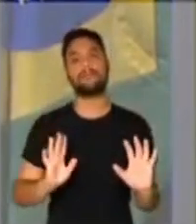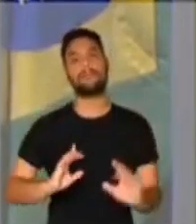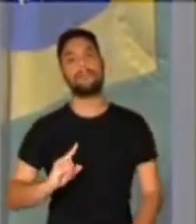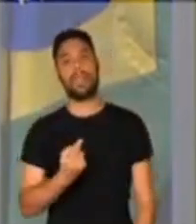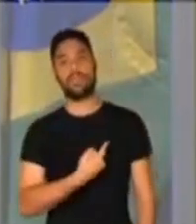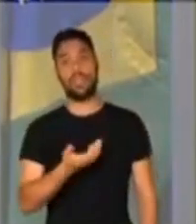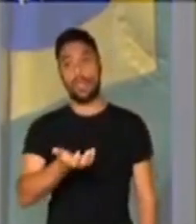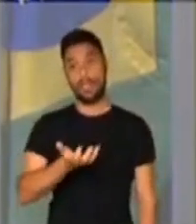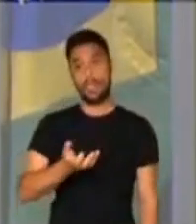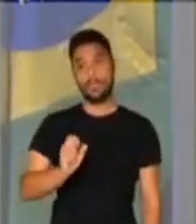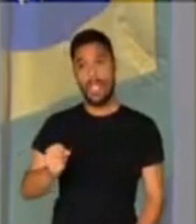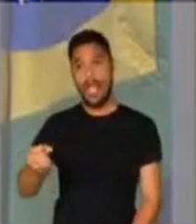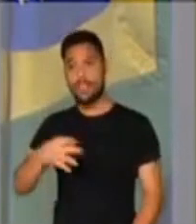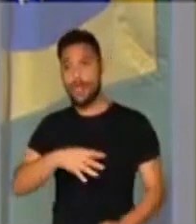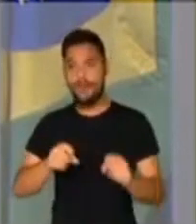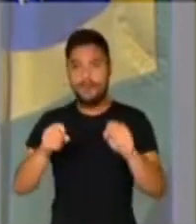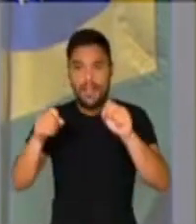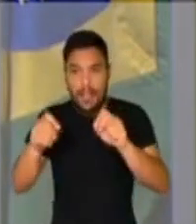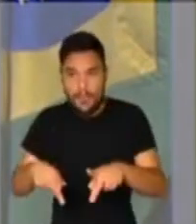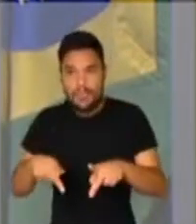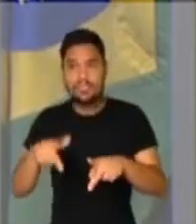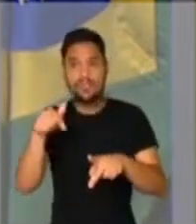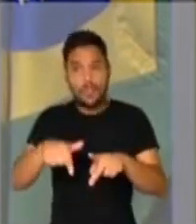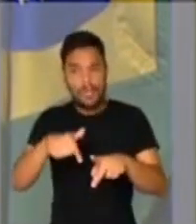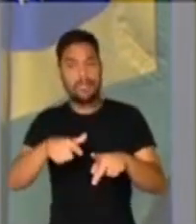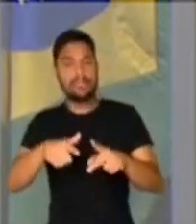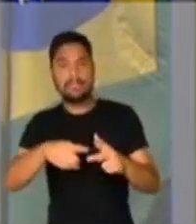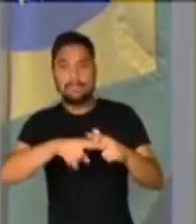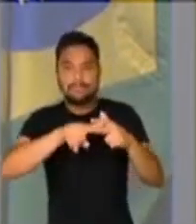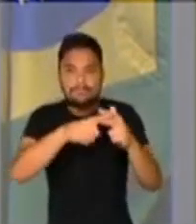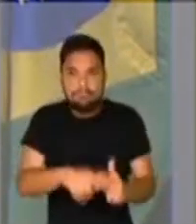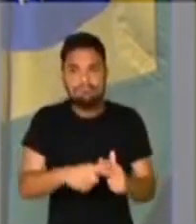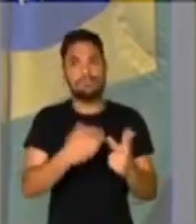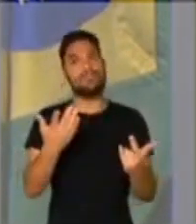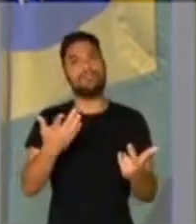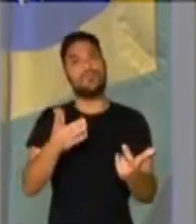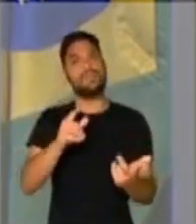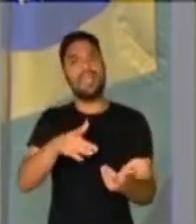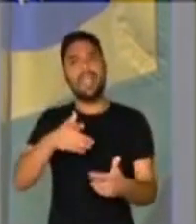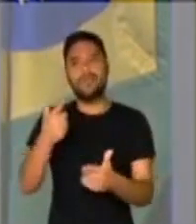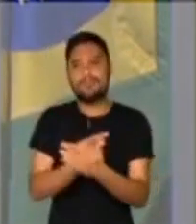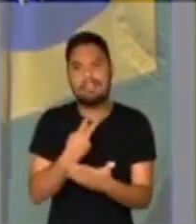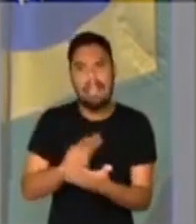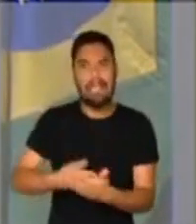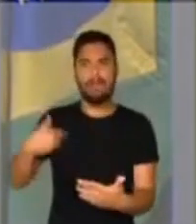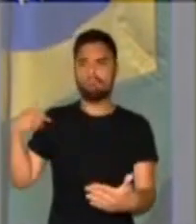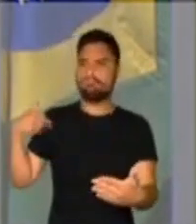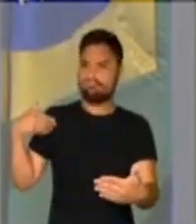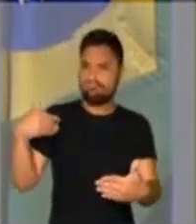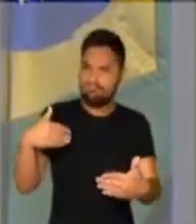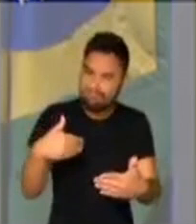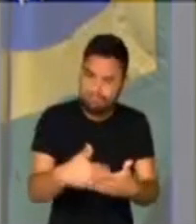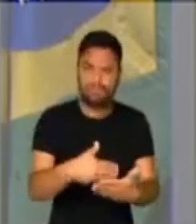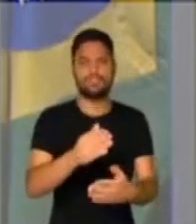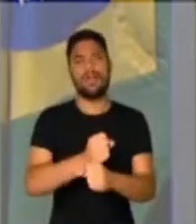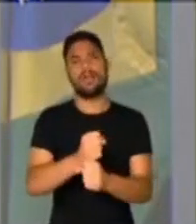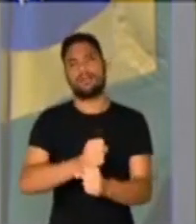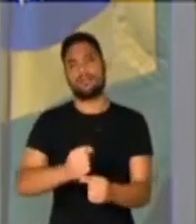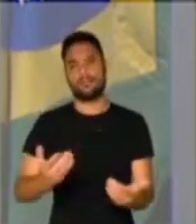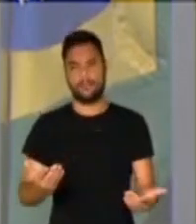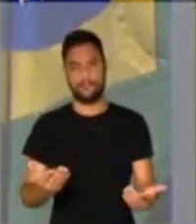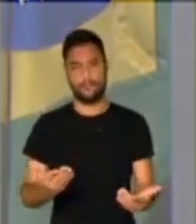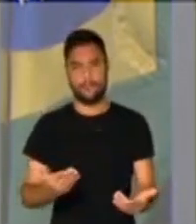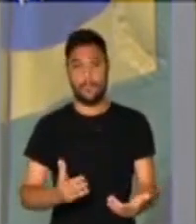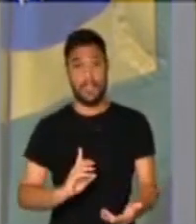uma Previdência que corrija essas distorções históricas que já ocorrem há muito tempo.